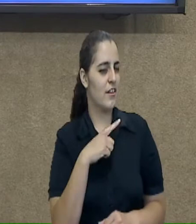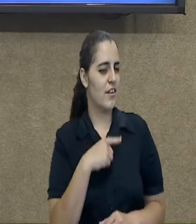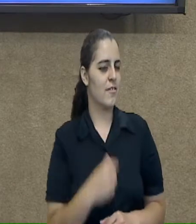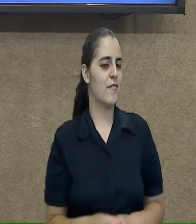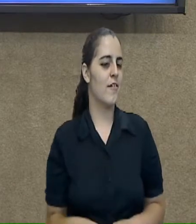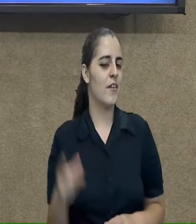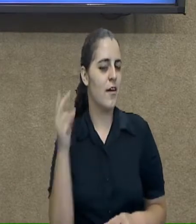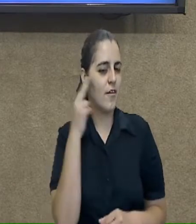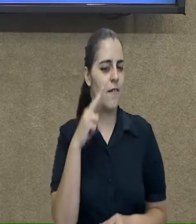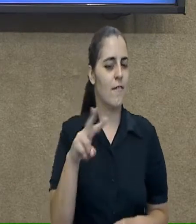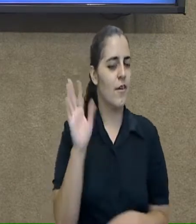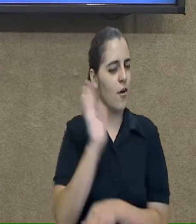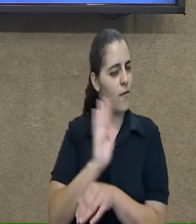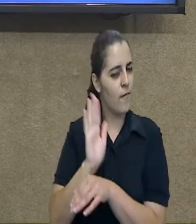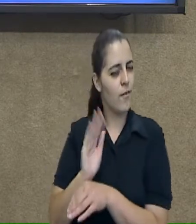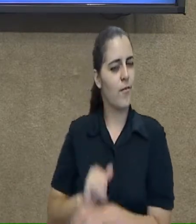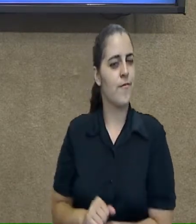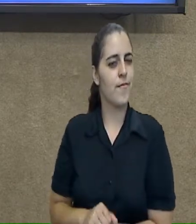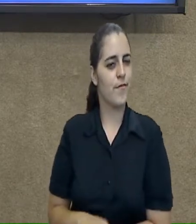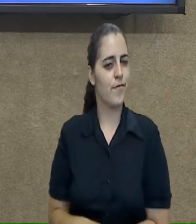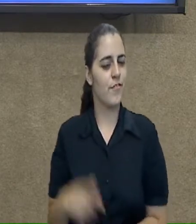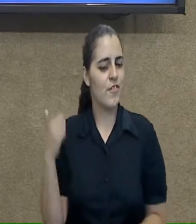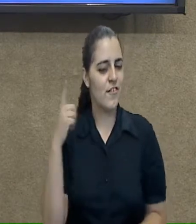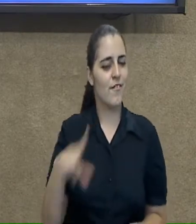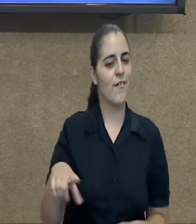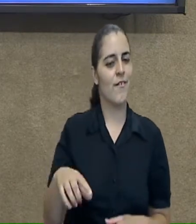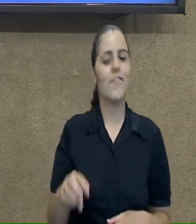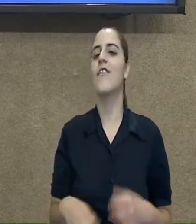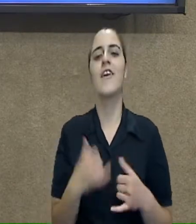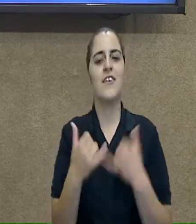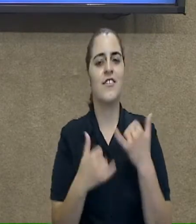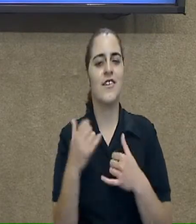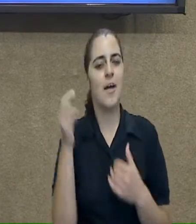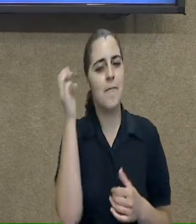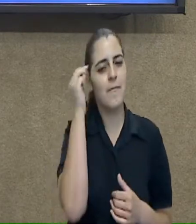assistir o filme divertidamente.